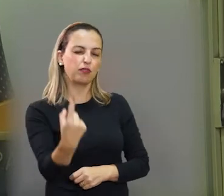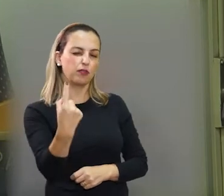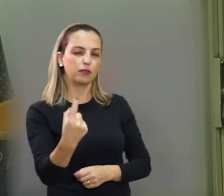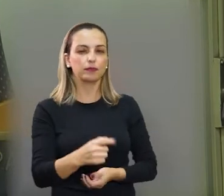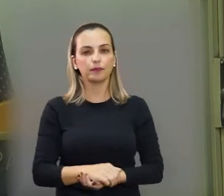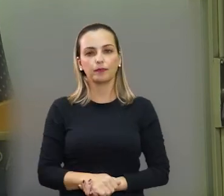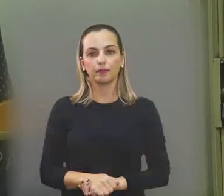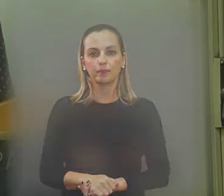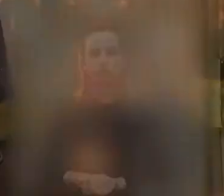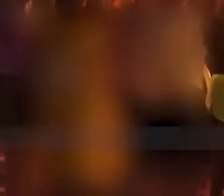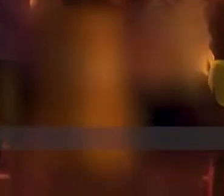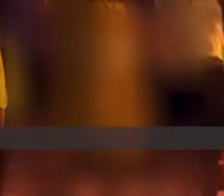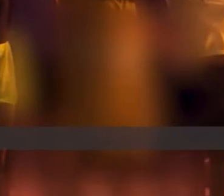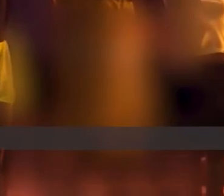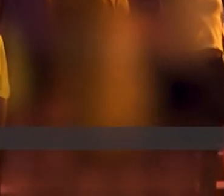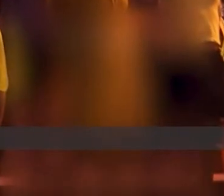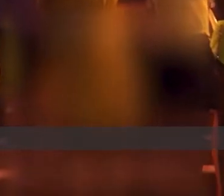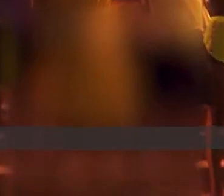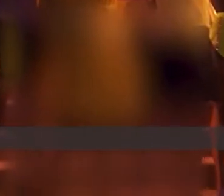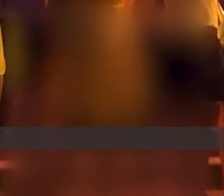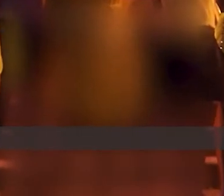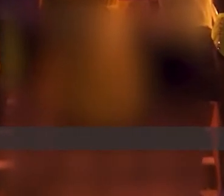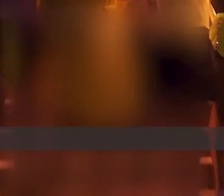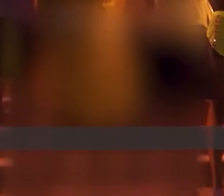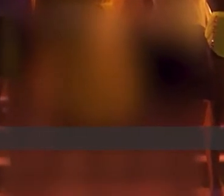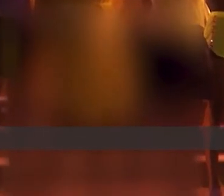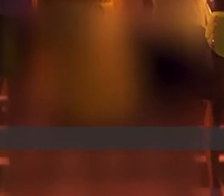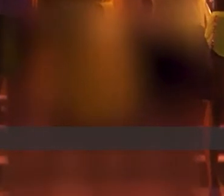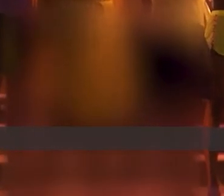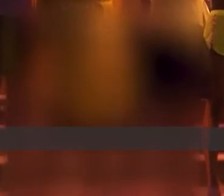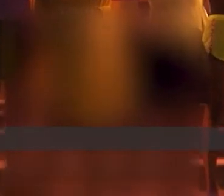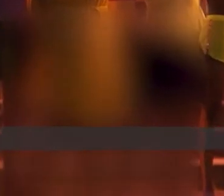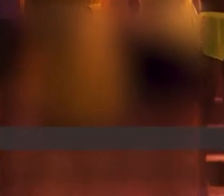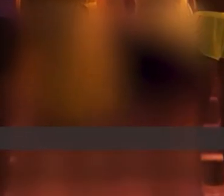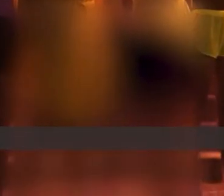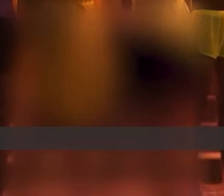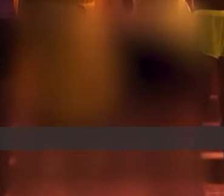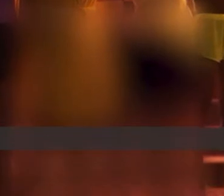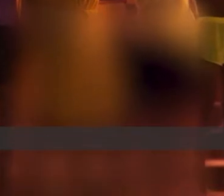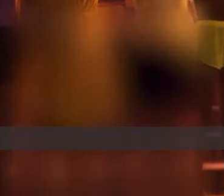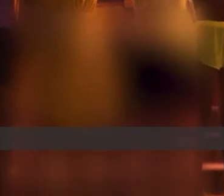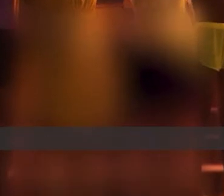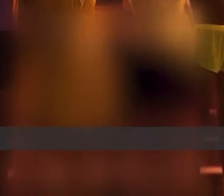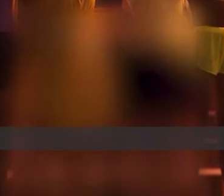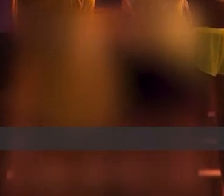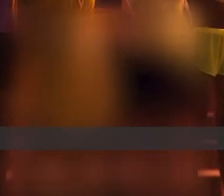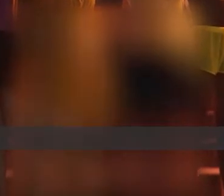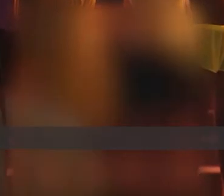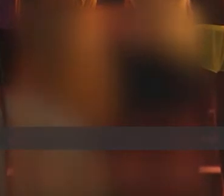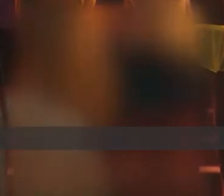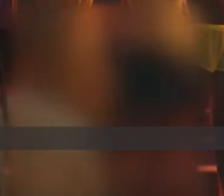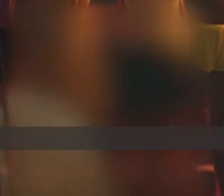ainda envergonhada. Nosso lugar de fala!